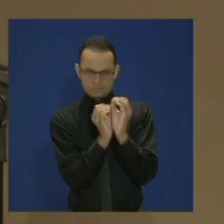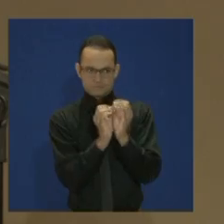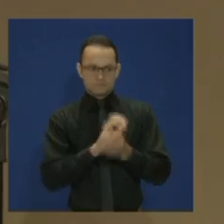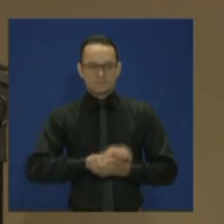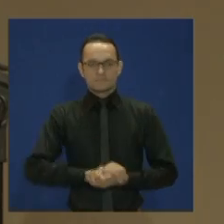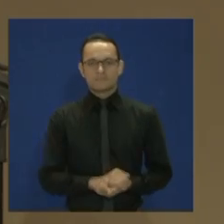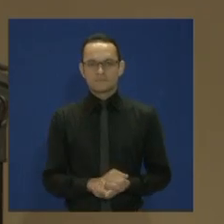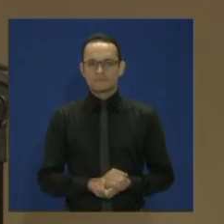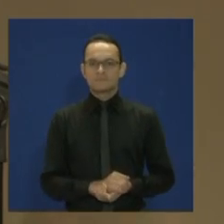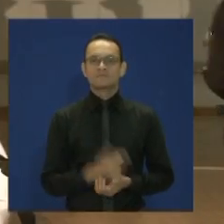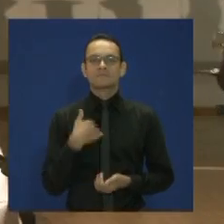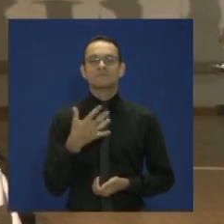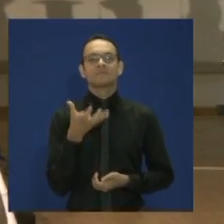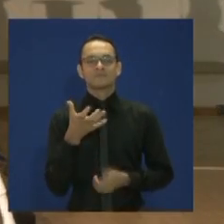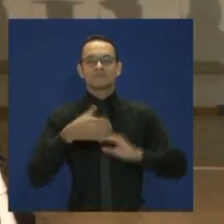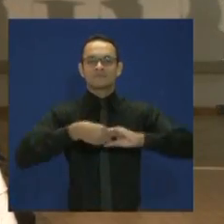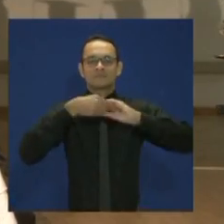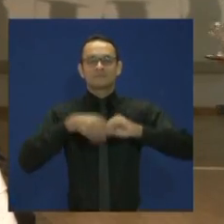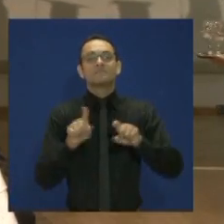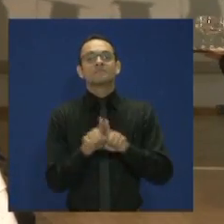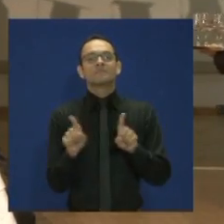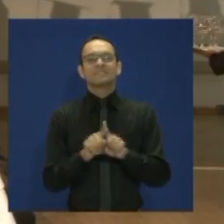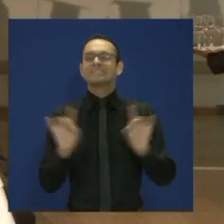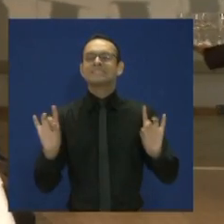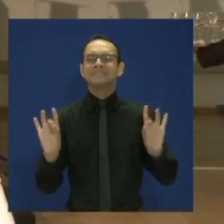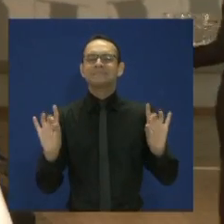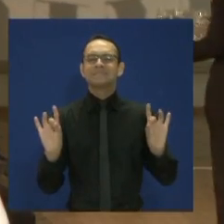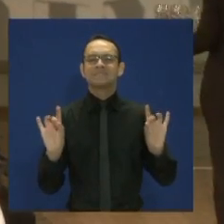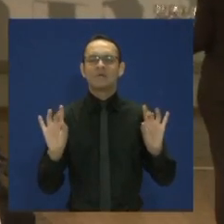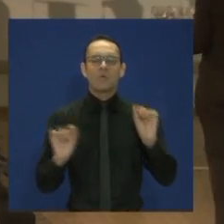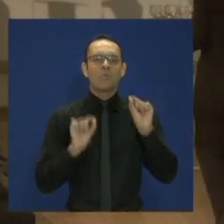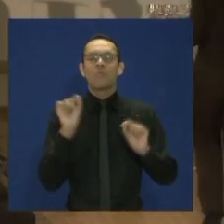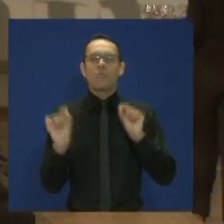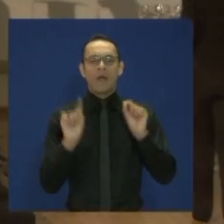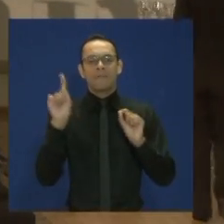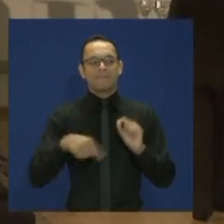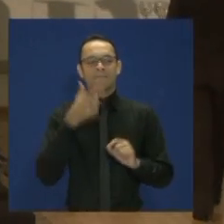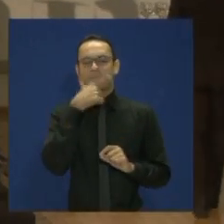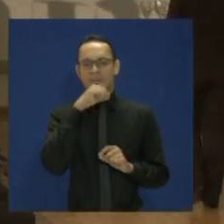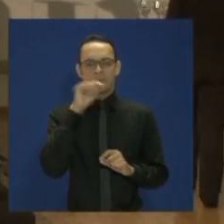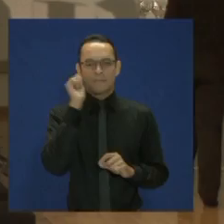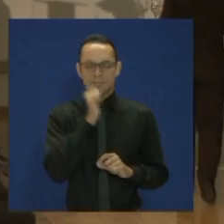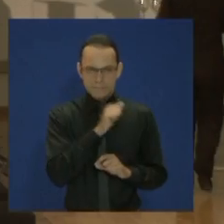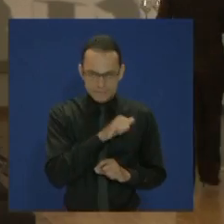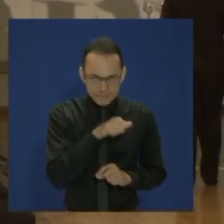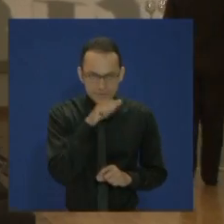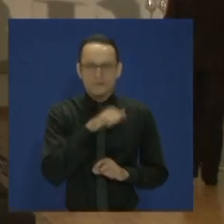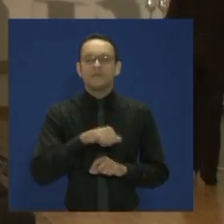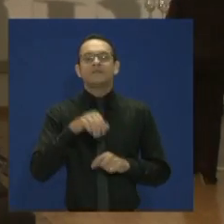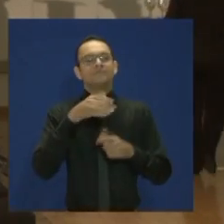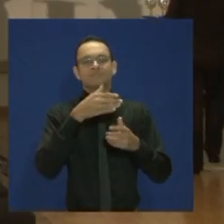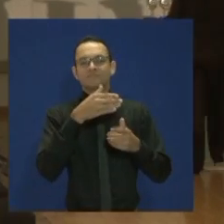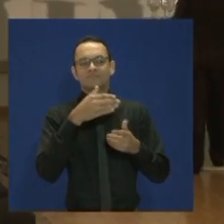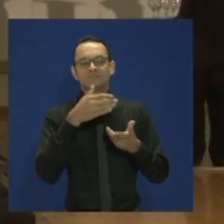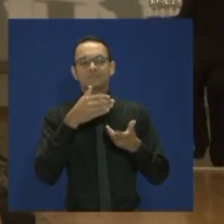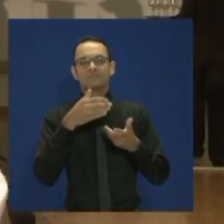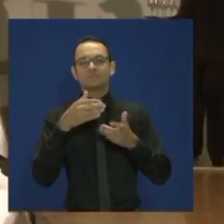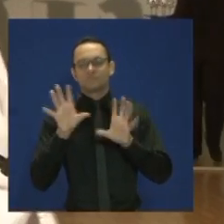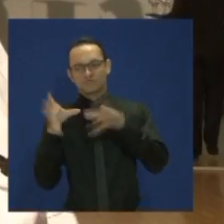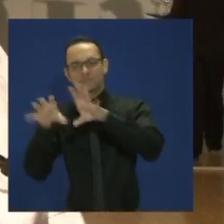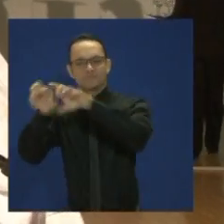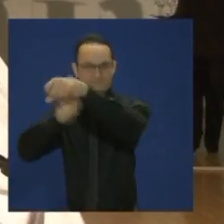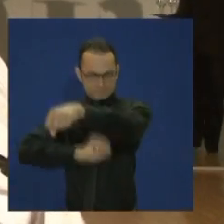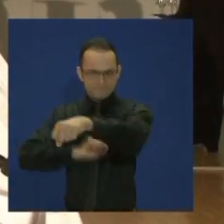Queria comentar de forma muito especial aos senhores pais, familiares, os formandos, e de forma mais especial